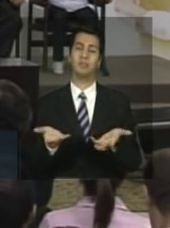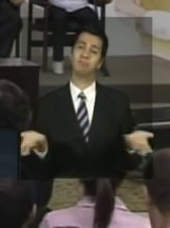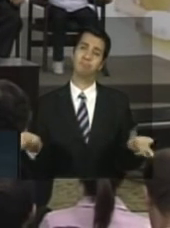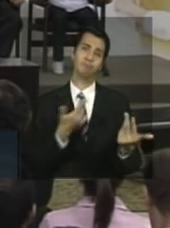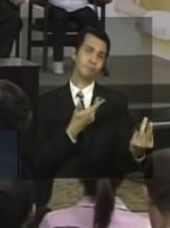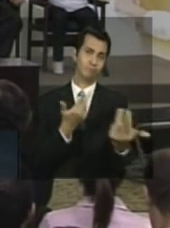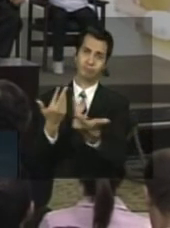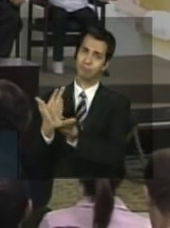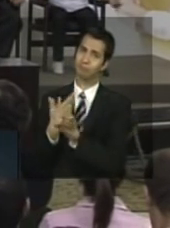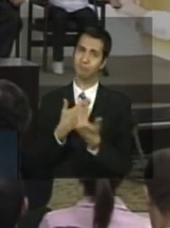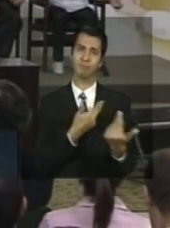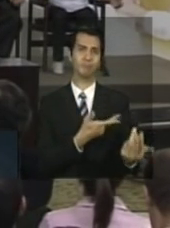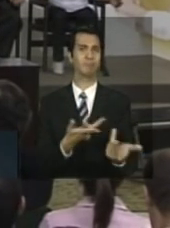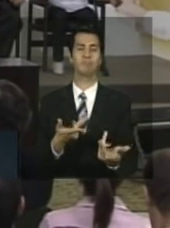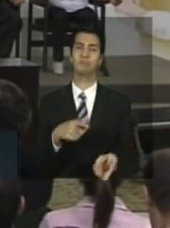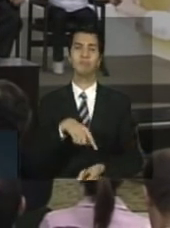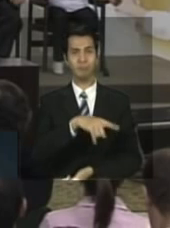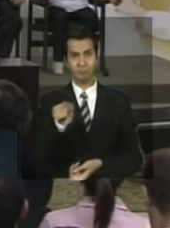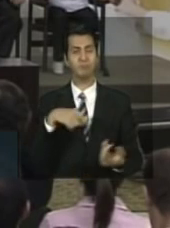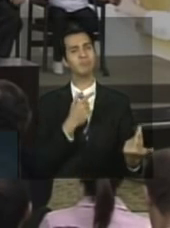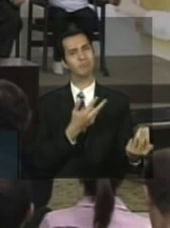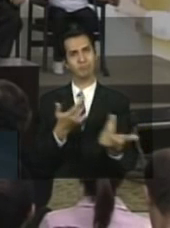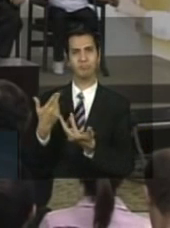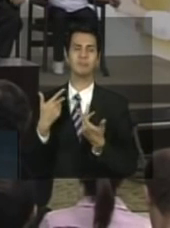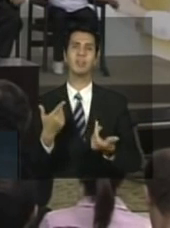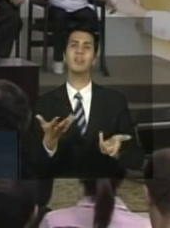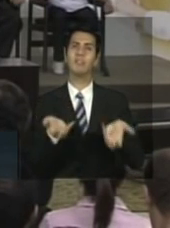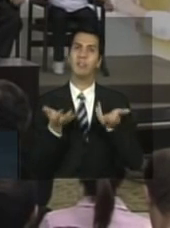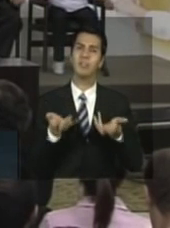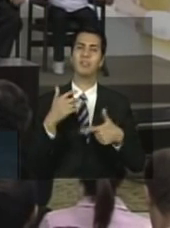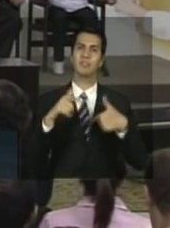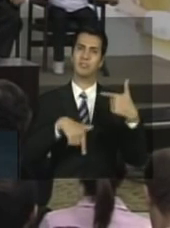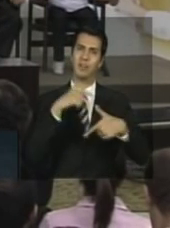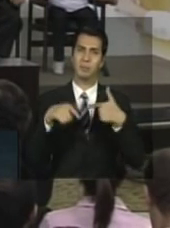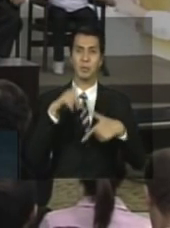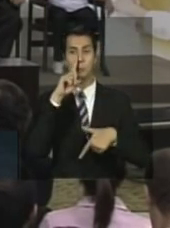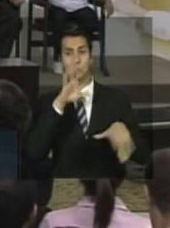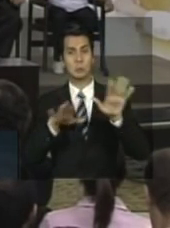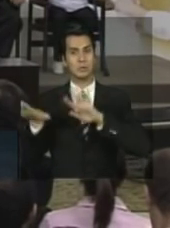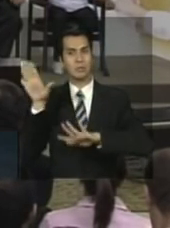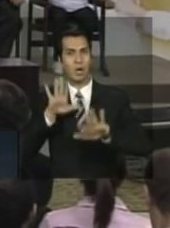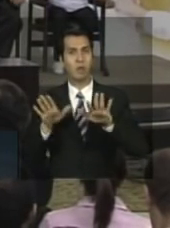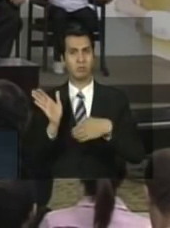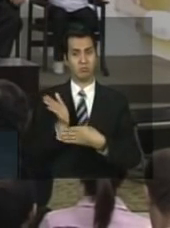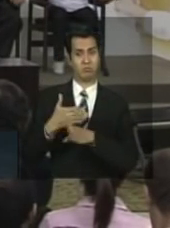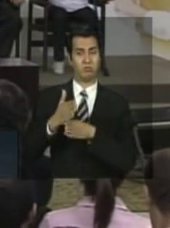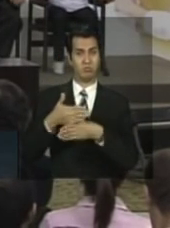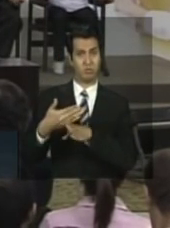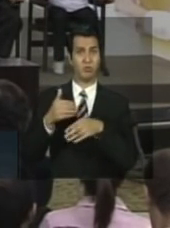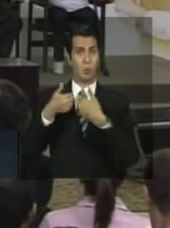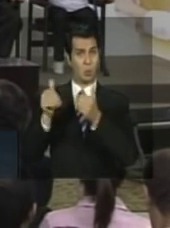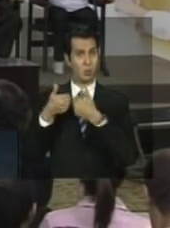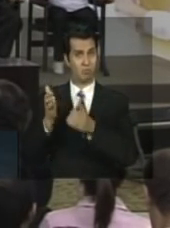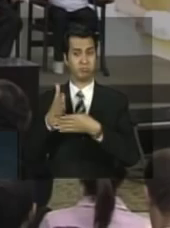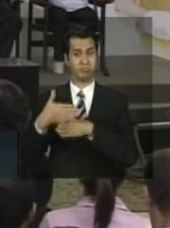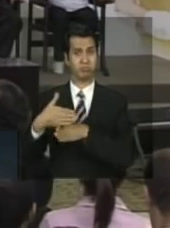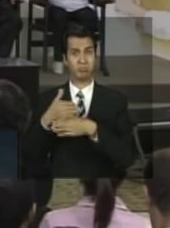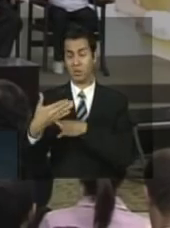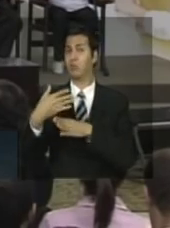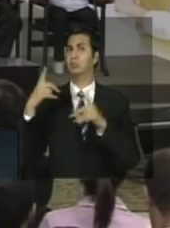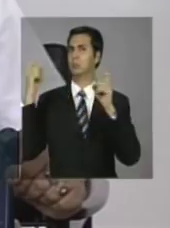quer? Quem é que não quer sair de um trabalho de risco como é um trabalho de cobrador de coletivo?